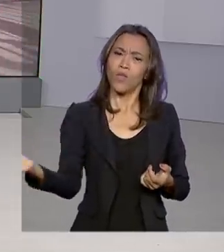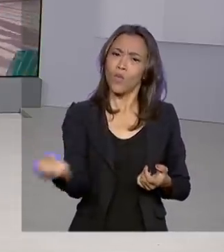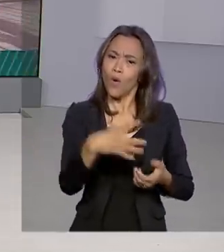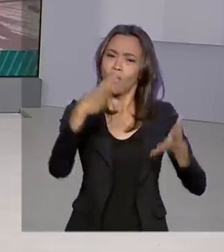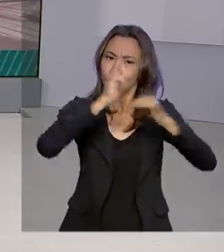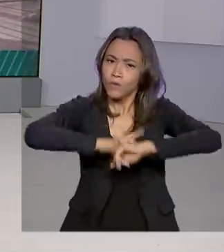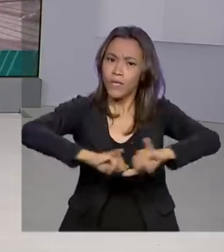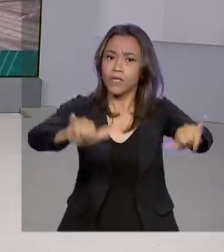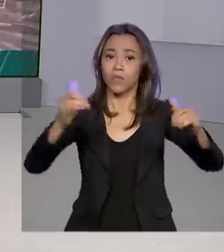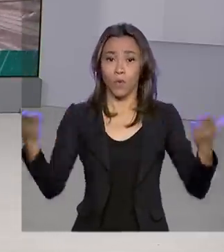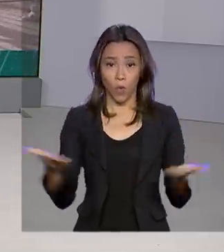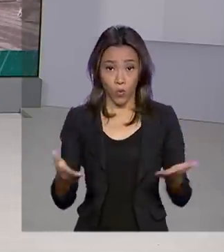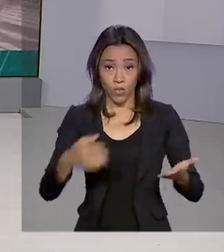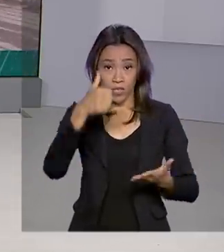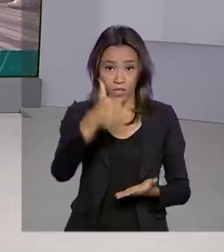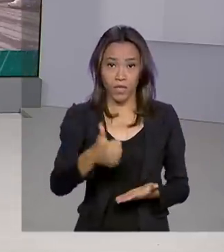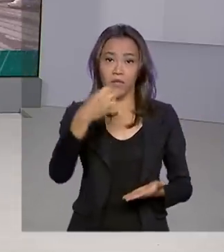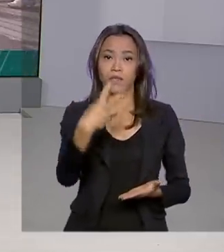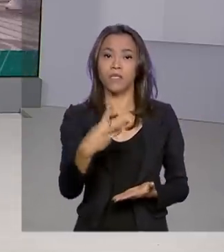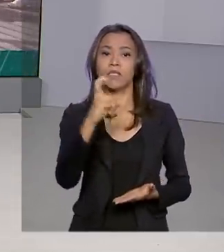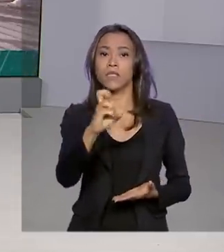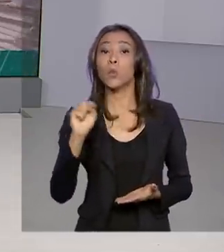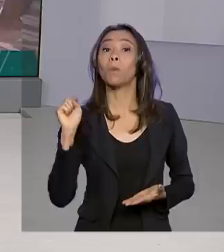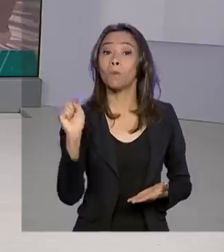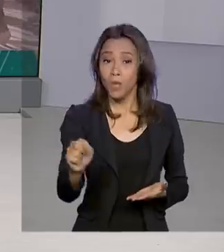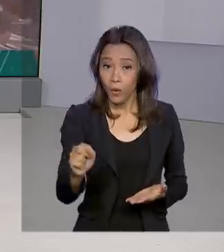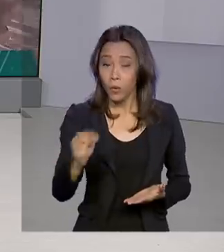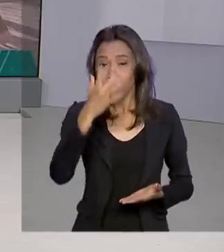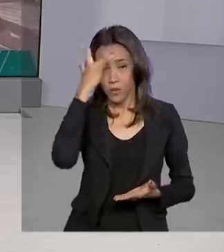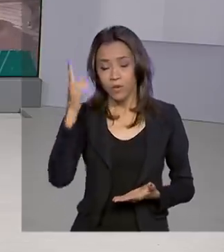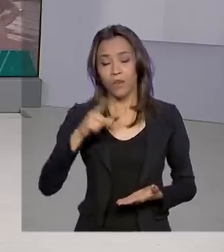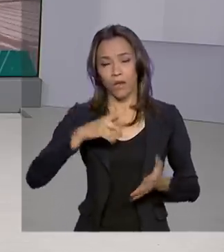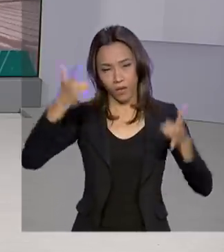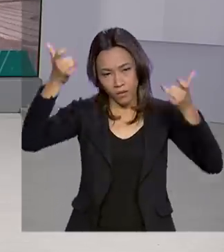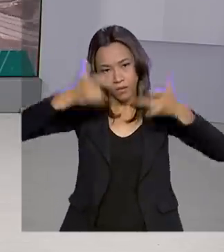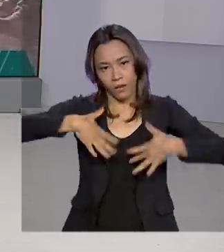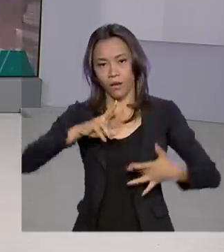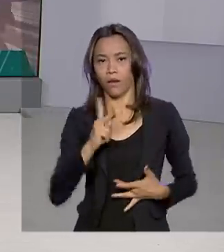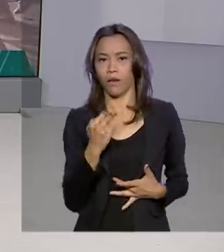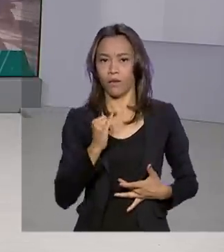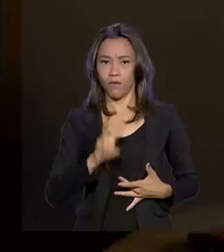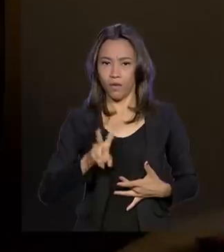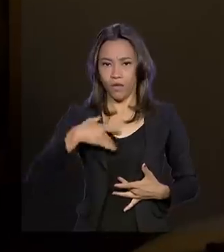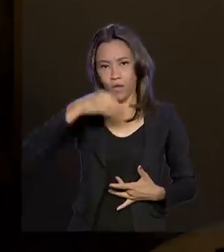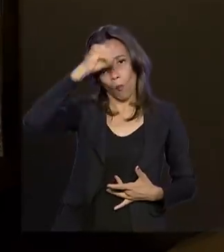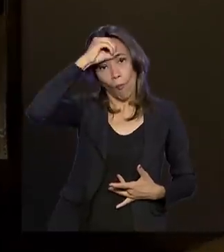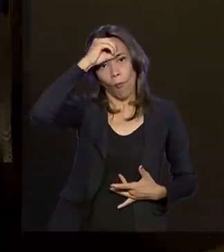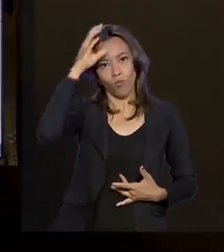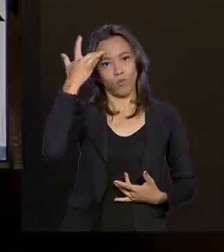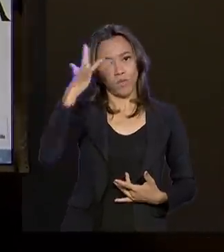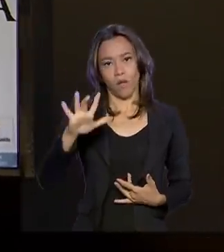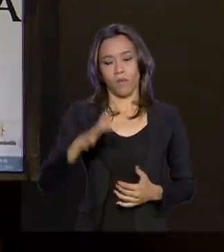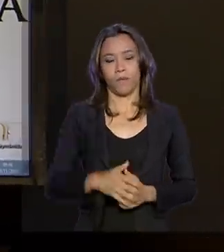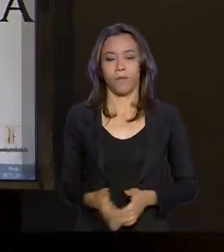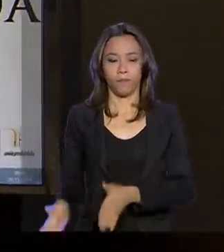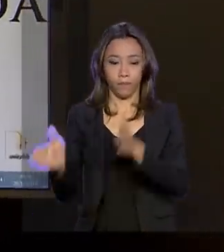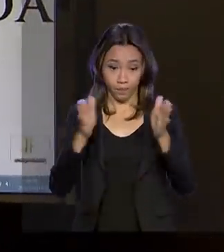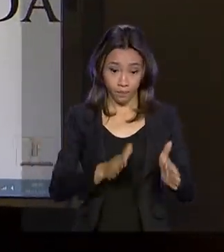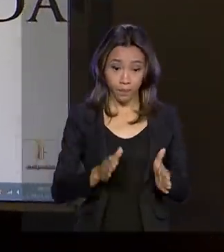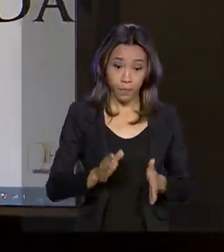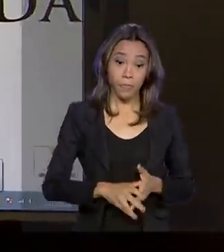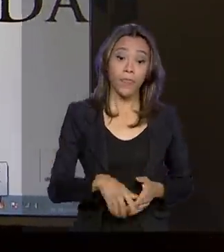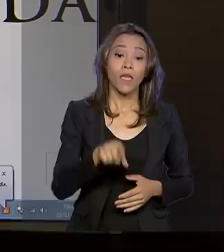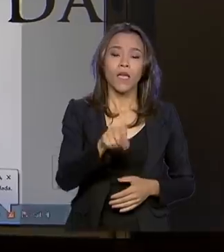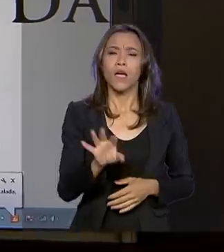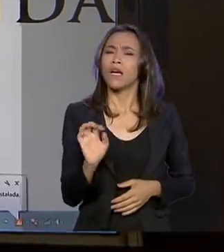Hoje, 135 mil brasileiros vivem com HIV e não sabem. Há duas décadas,